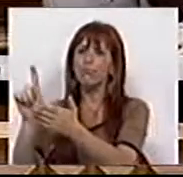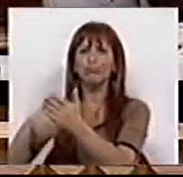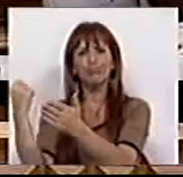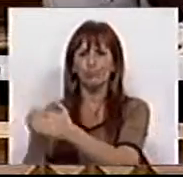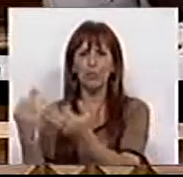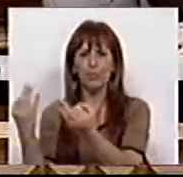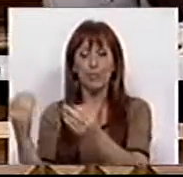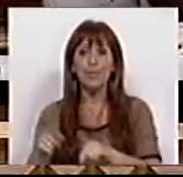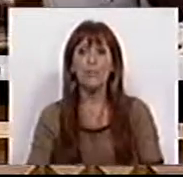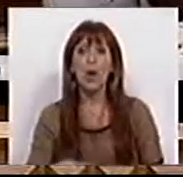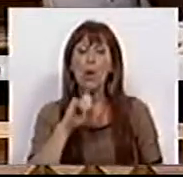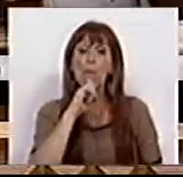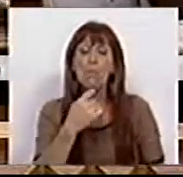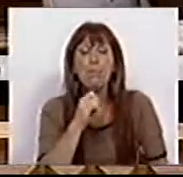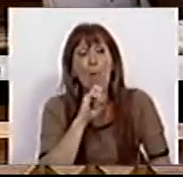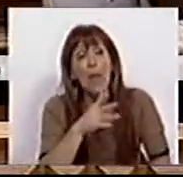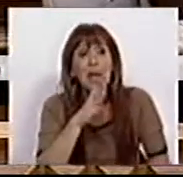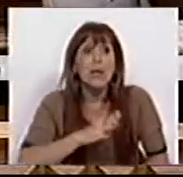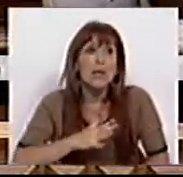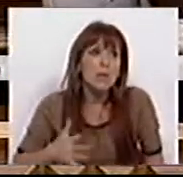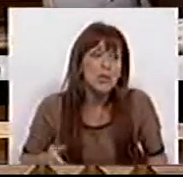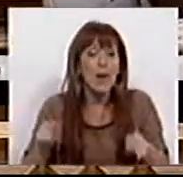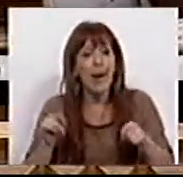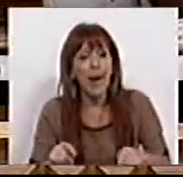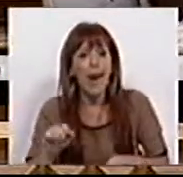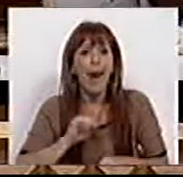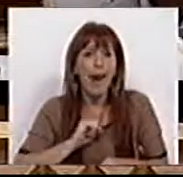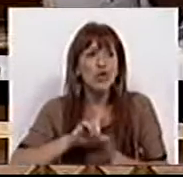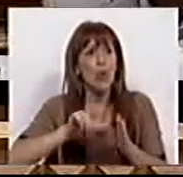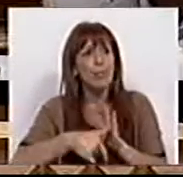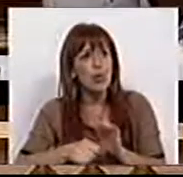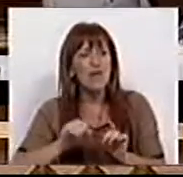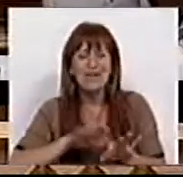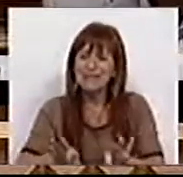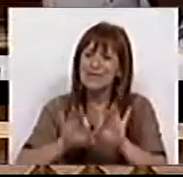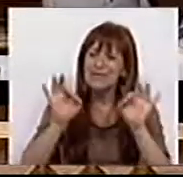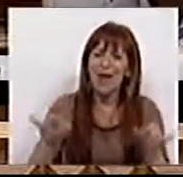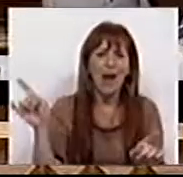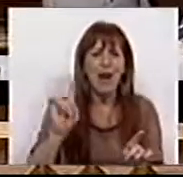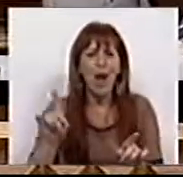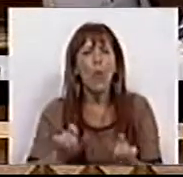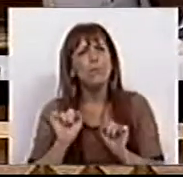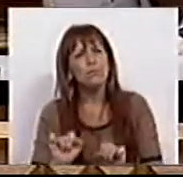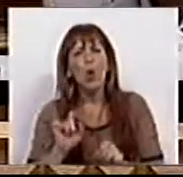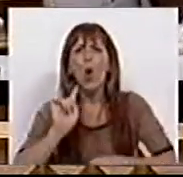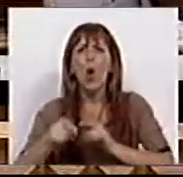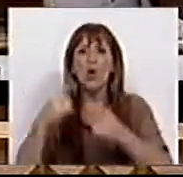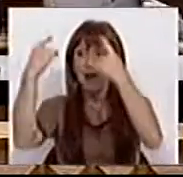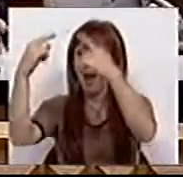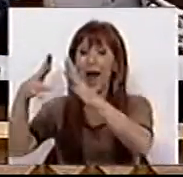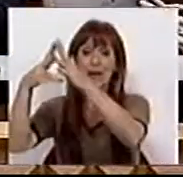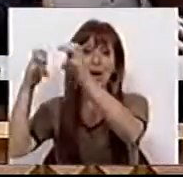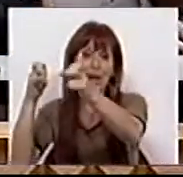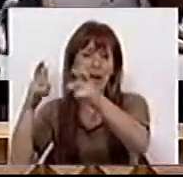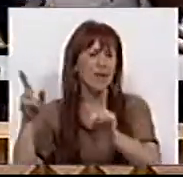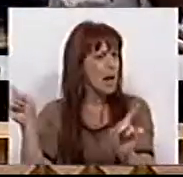Poder-nos-ão dizer que este nosso projeto não é igual àquilo que existe na